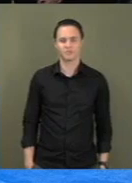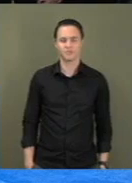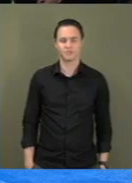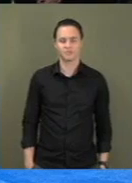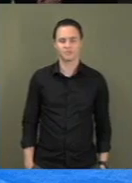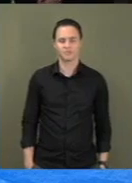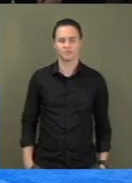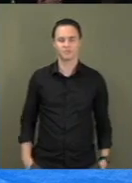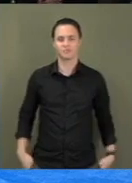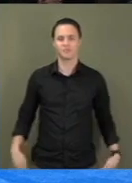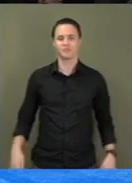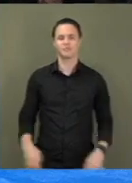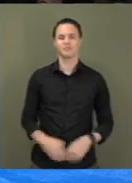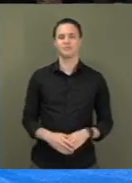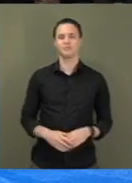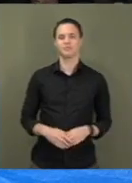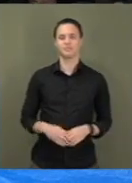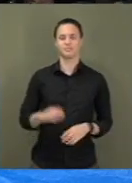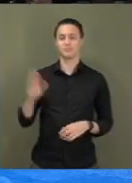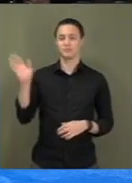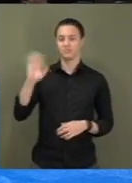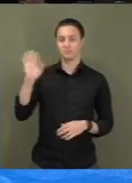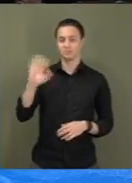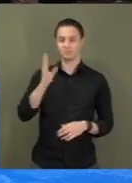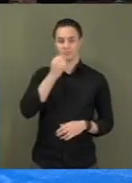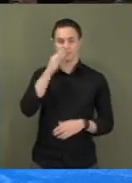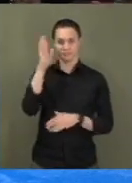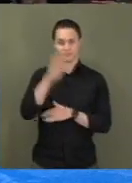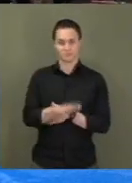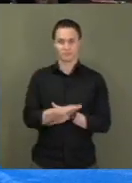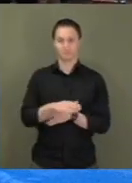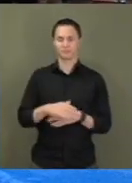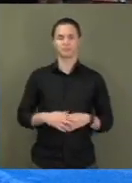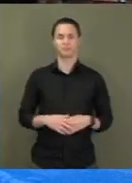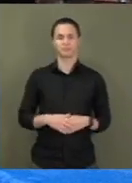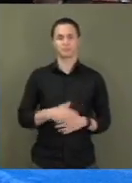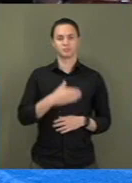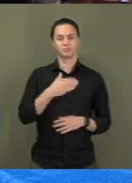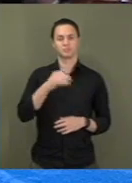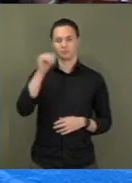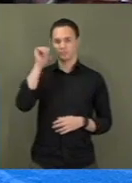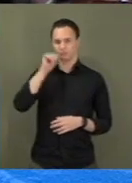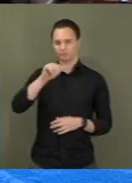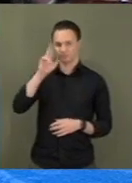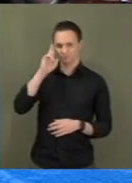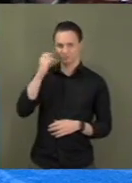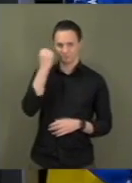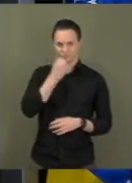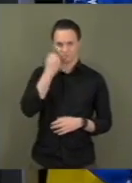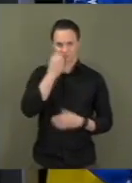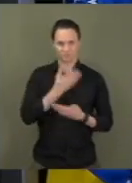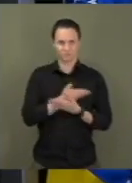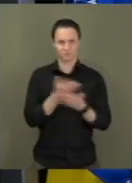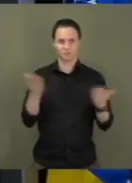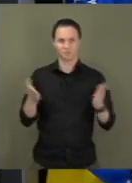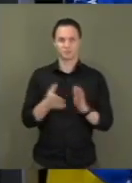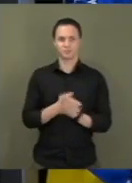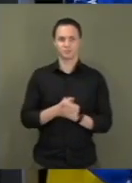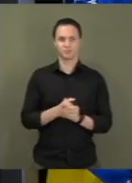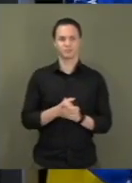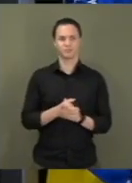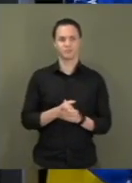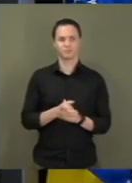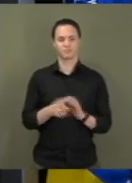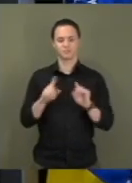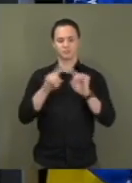Olá, presidente, muito boa tarde, senhoras senadoras, senhores senadores, funcionários